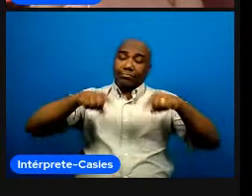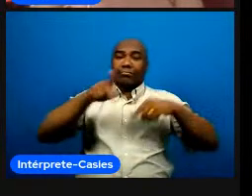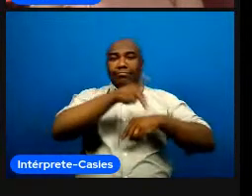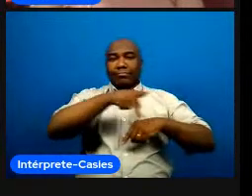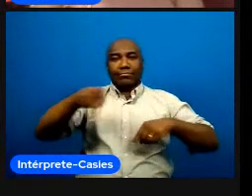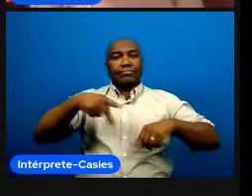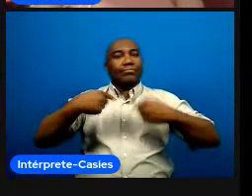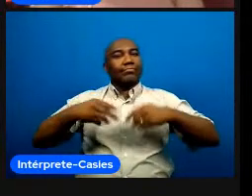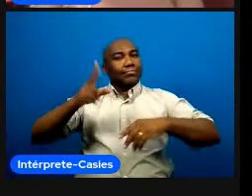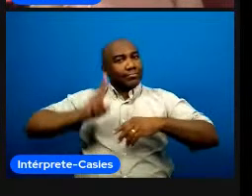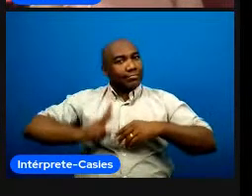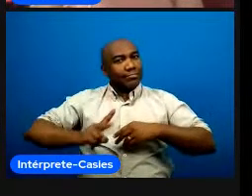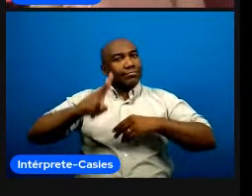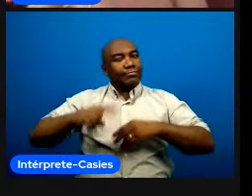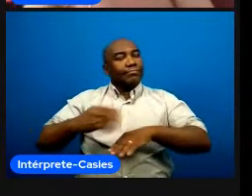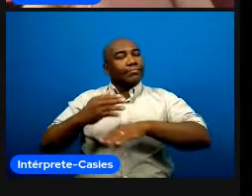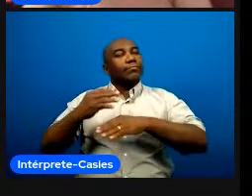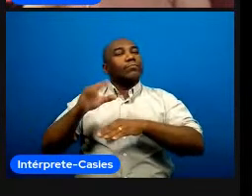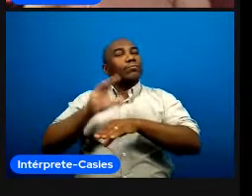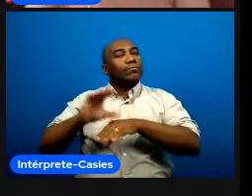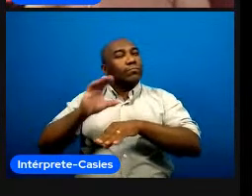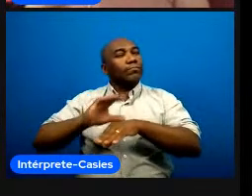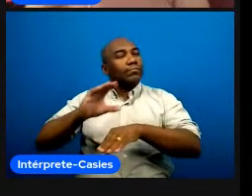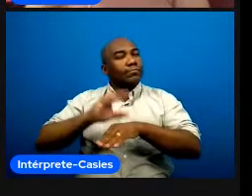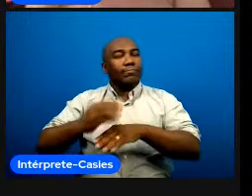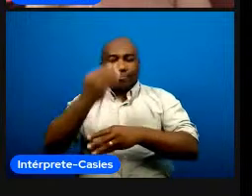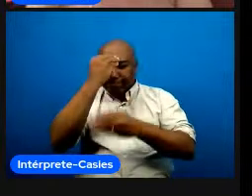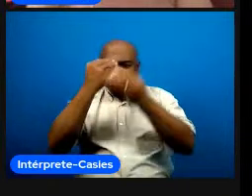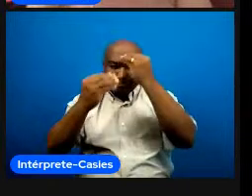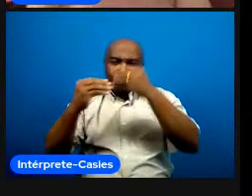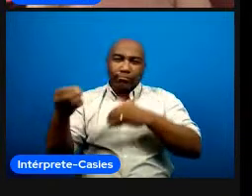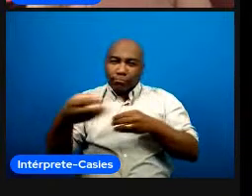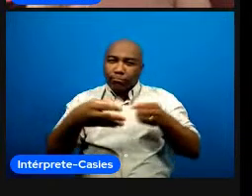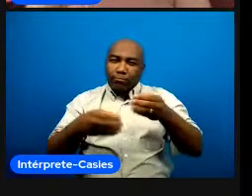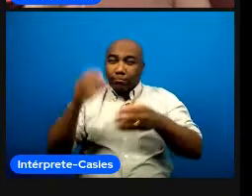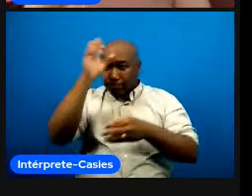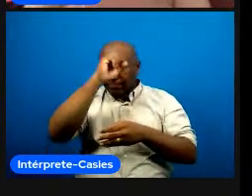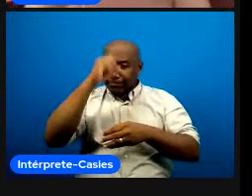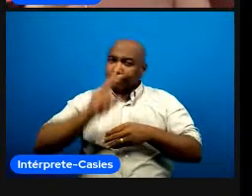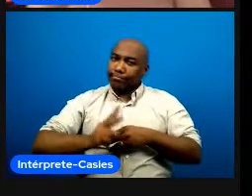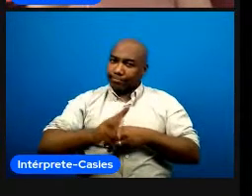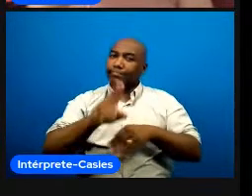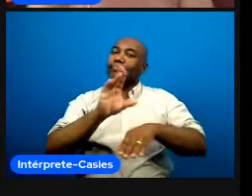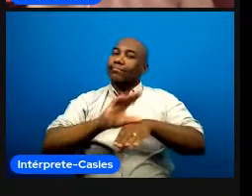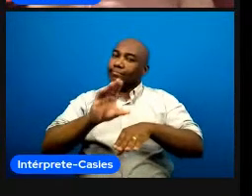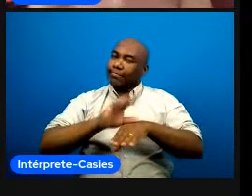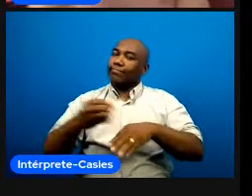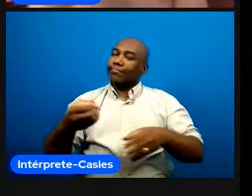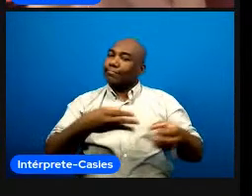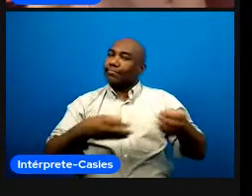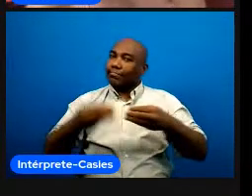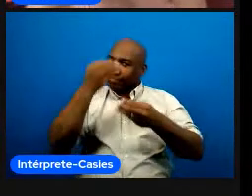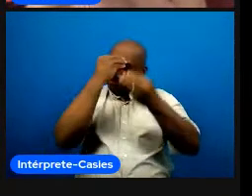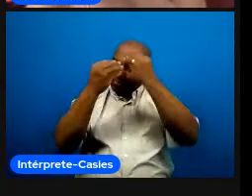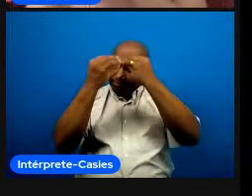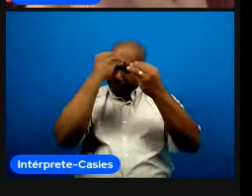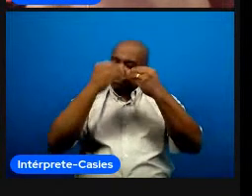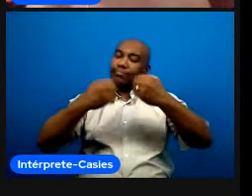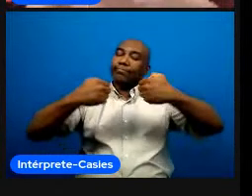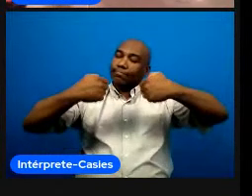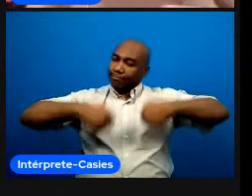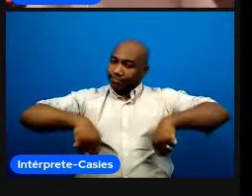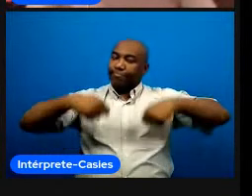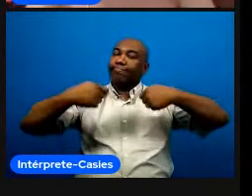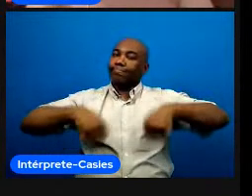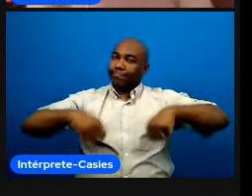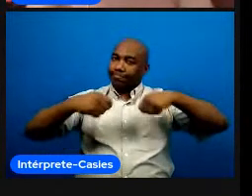então como responsáveis do processo de desenvolvimento de outras pessoas a gente também precisa estar contemplado em um processo